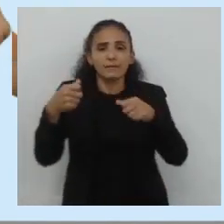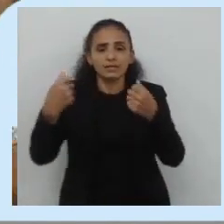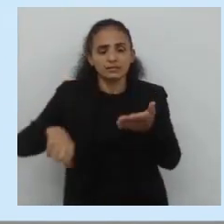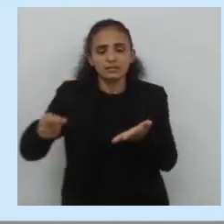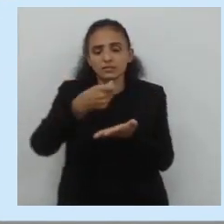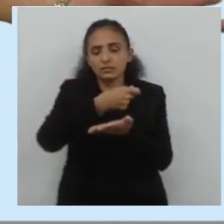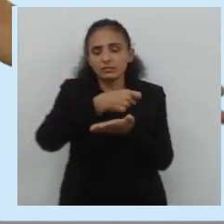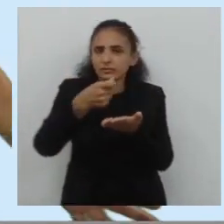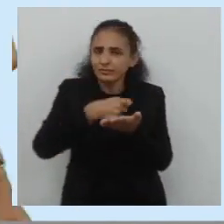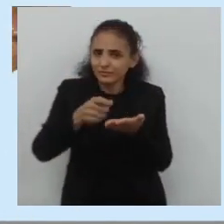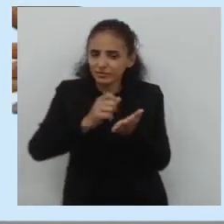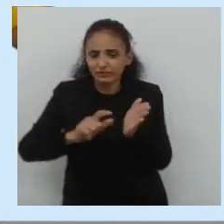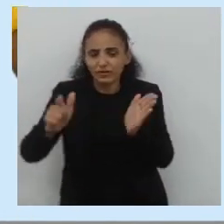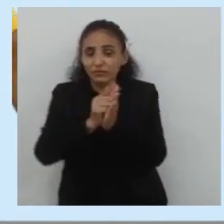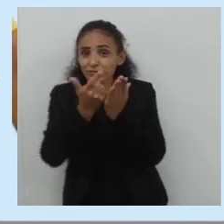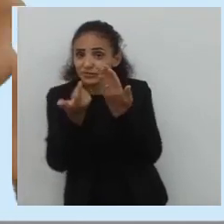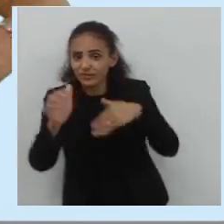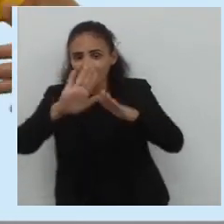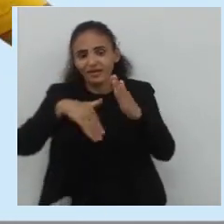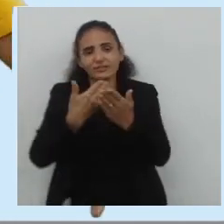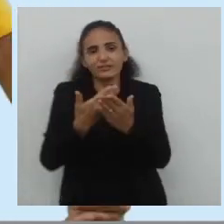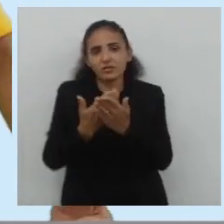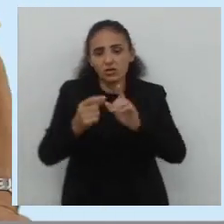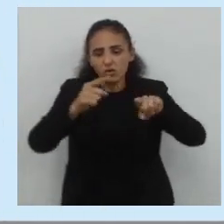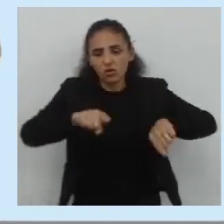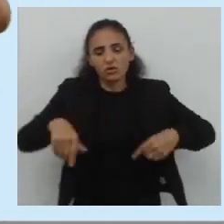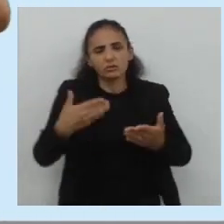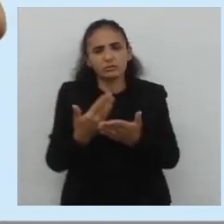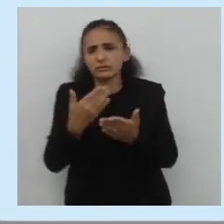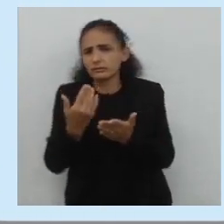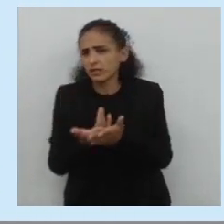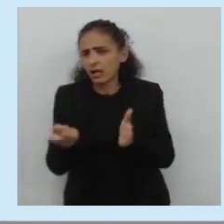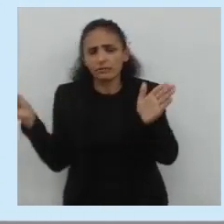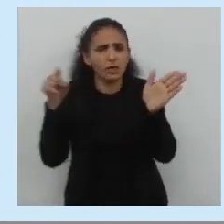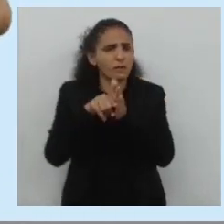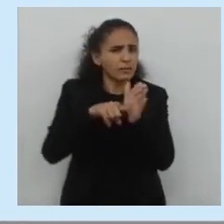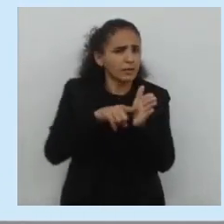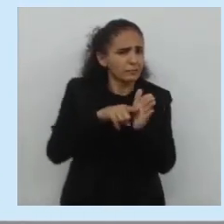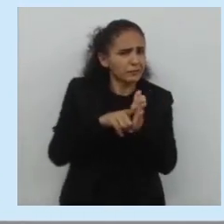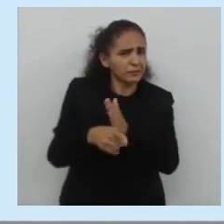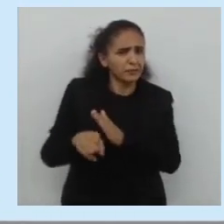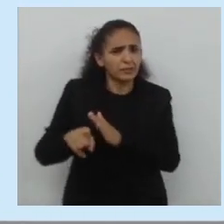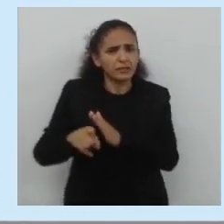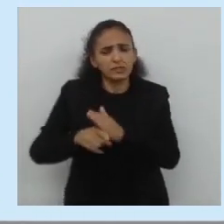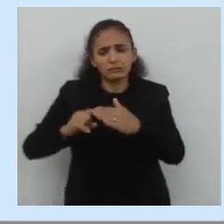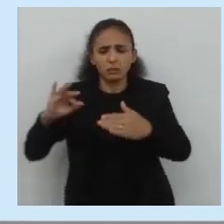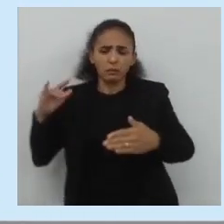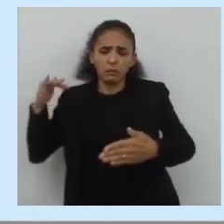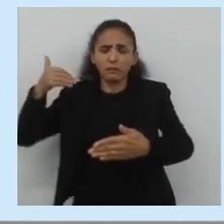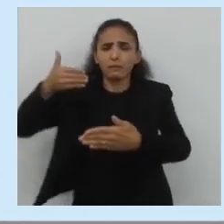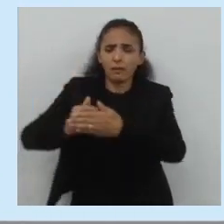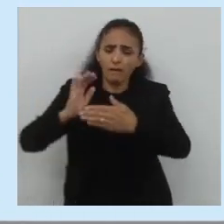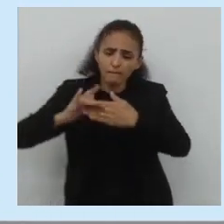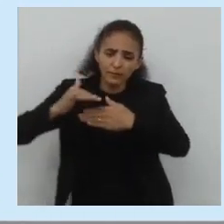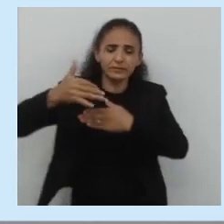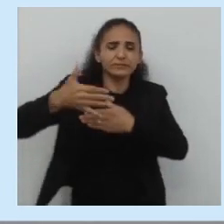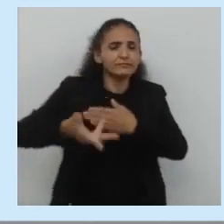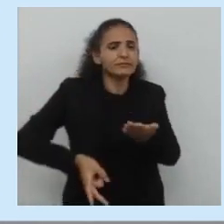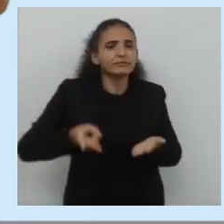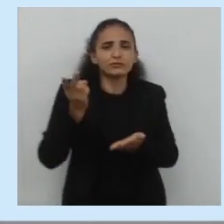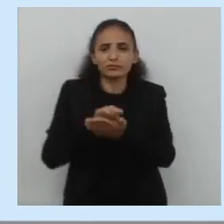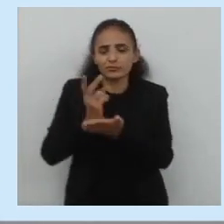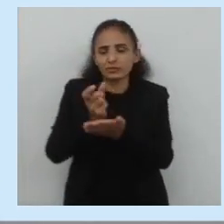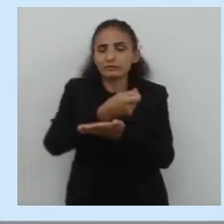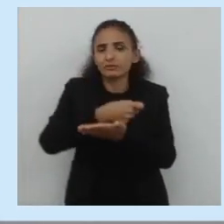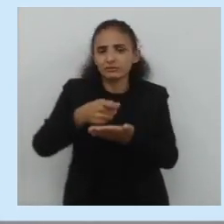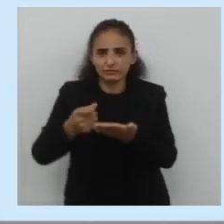para o jornalzinho da escola, em sala de aula, etc. Na sua vida toda, vocês vão escrever. Então, vamos